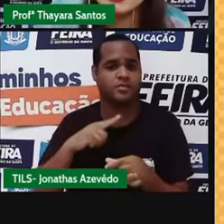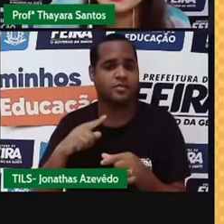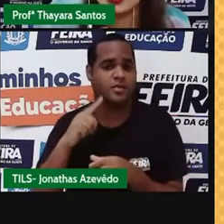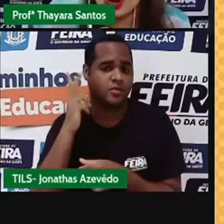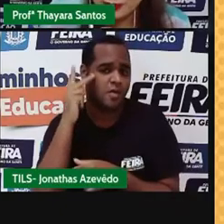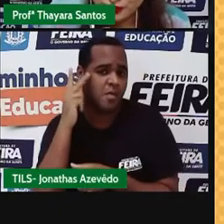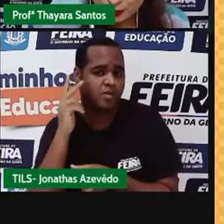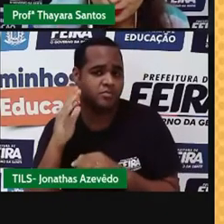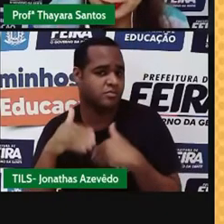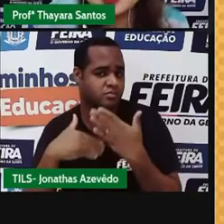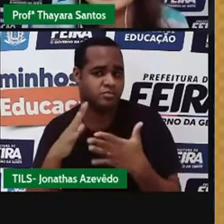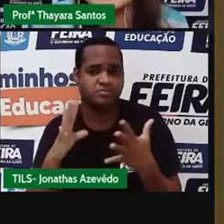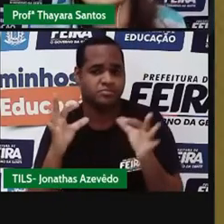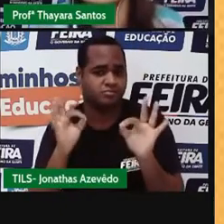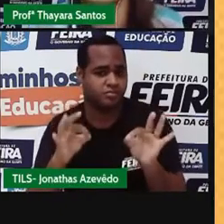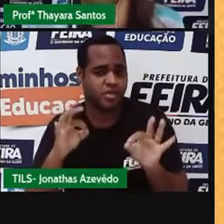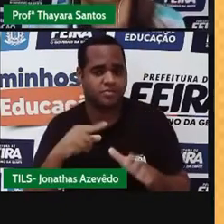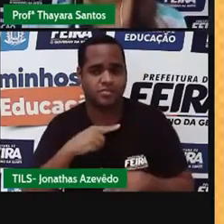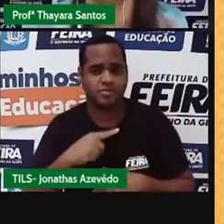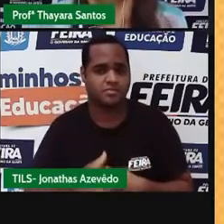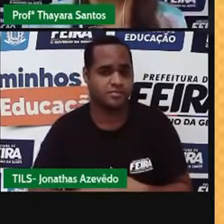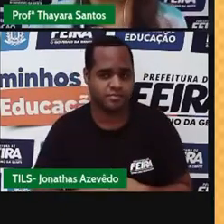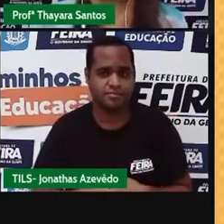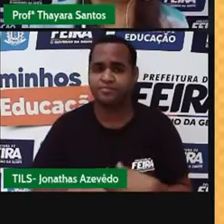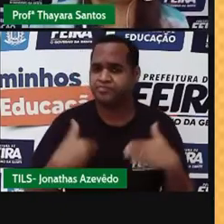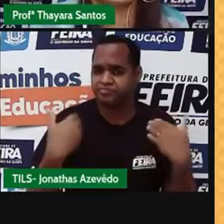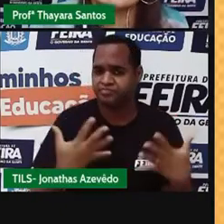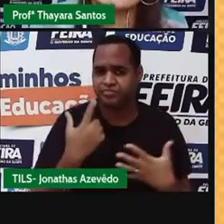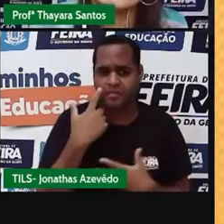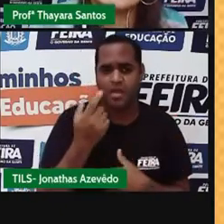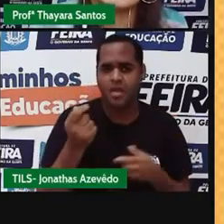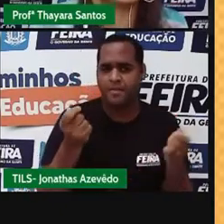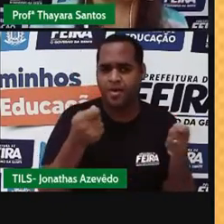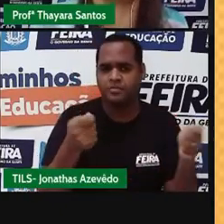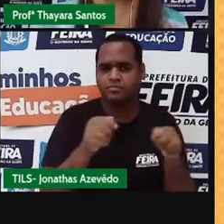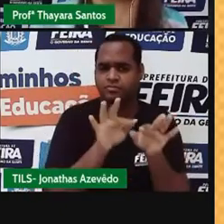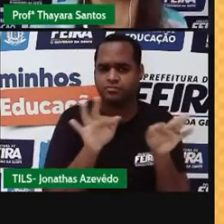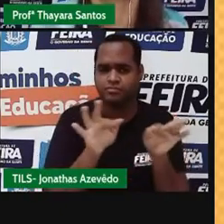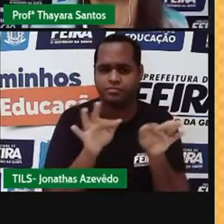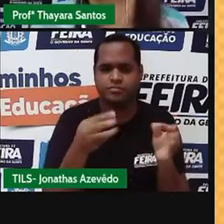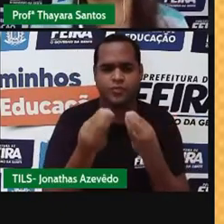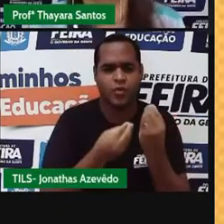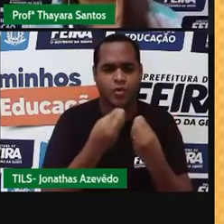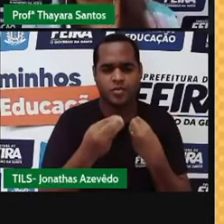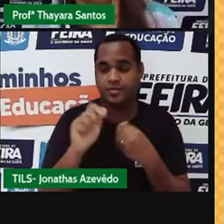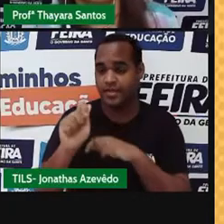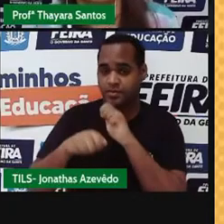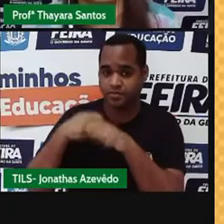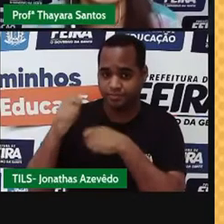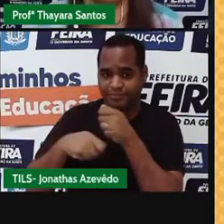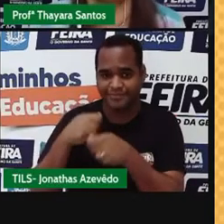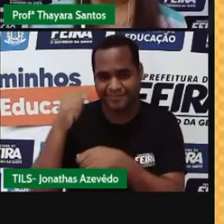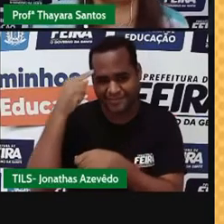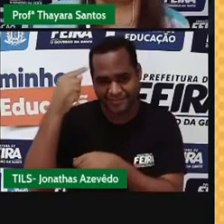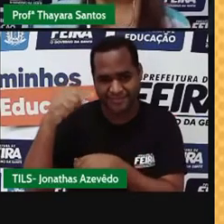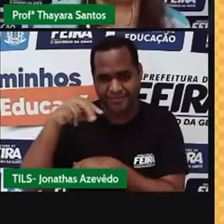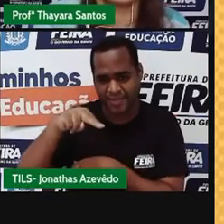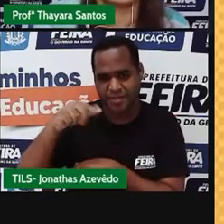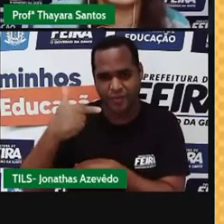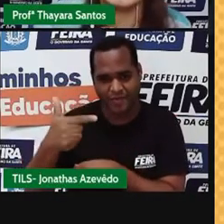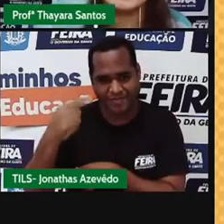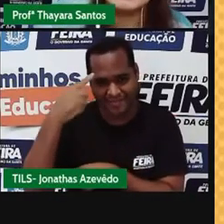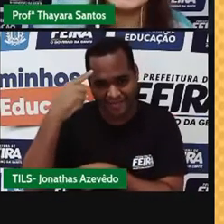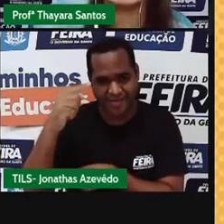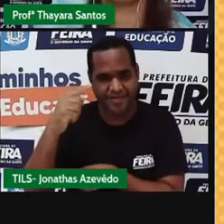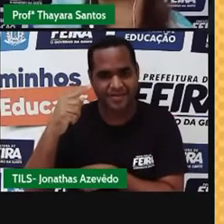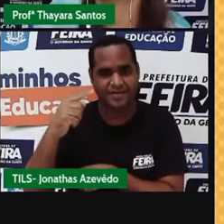normais, óbvio. E essas substâncias, elas podem ser classificadas em dois grupos, as substâncias que